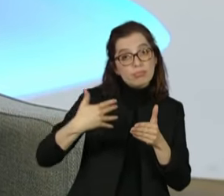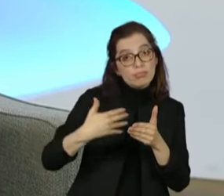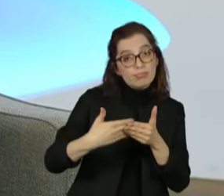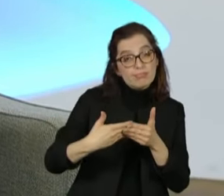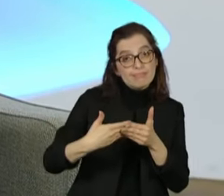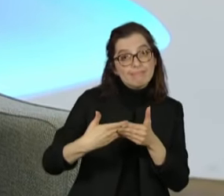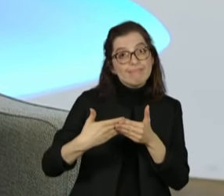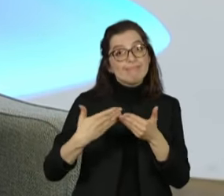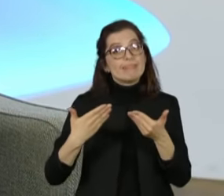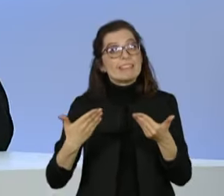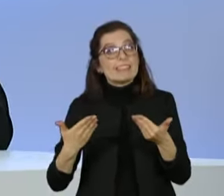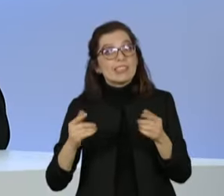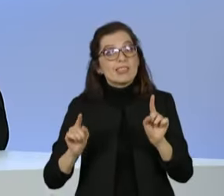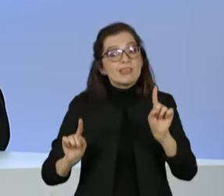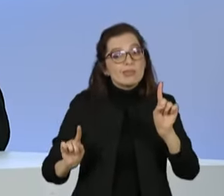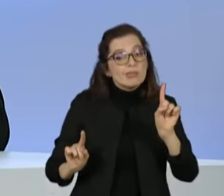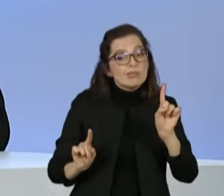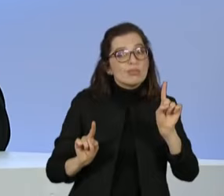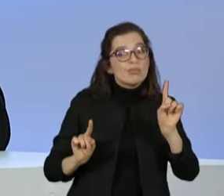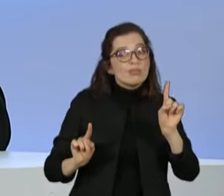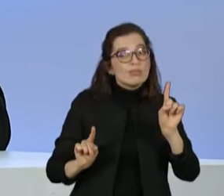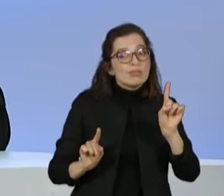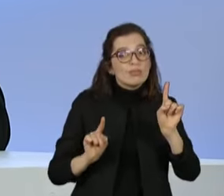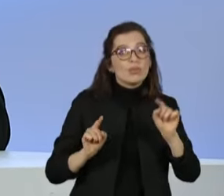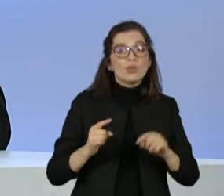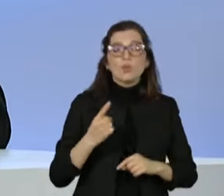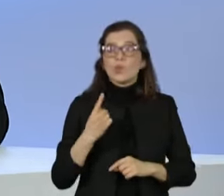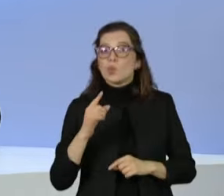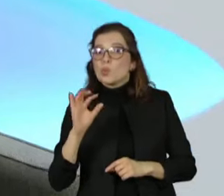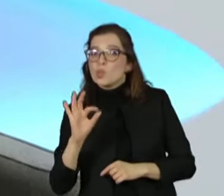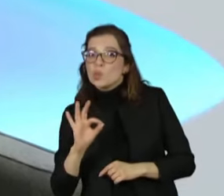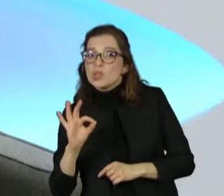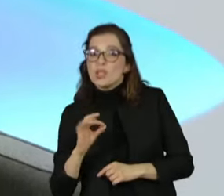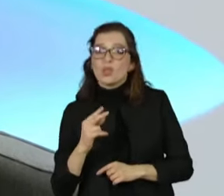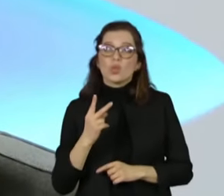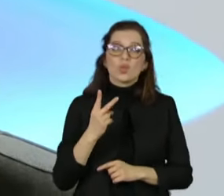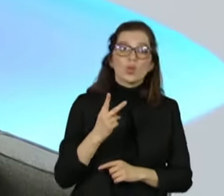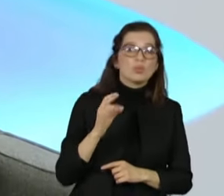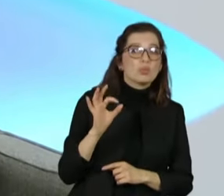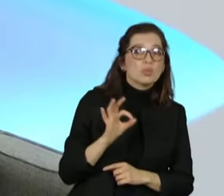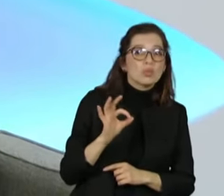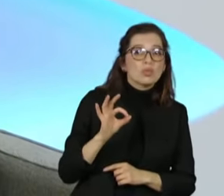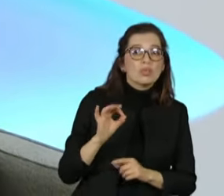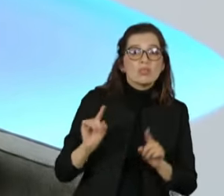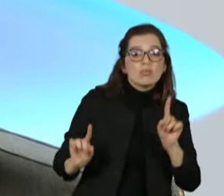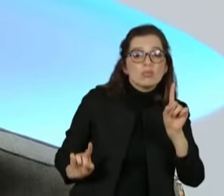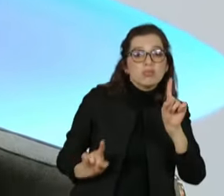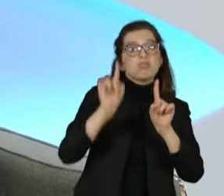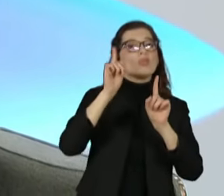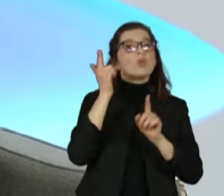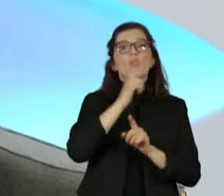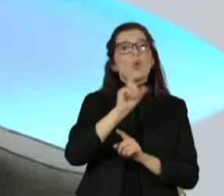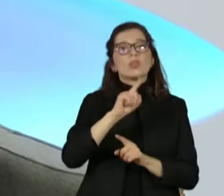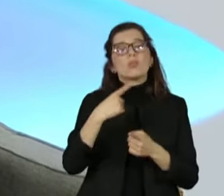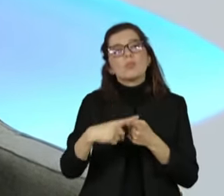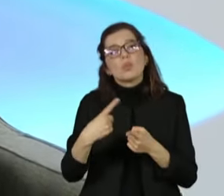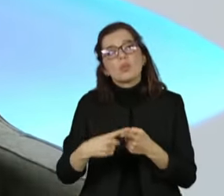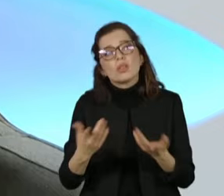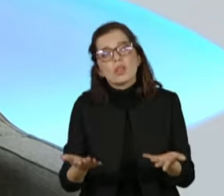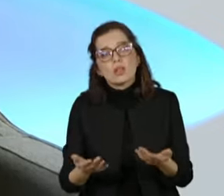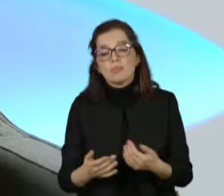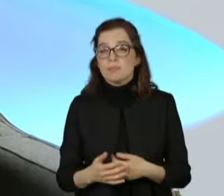1% 2% só. Por que a senhora não cresceu? Porque ninguém me levava a sério, Renato, exatamente por isso.